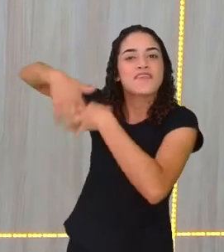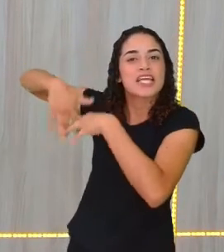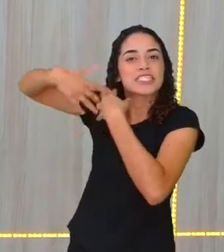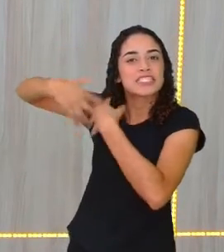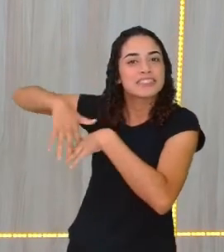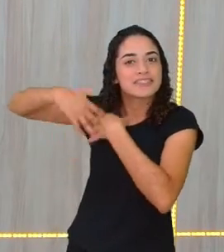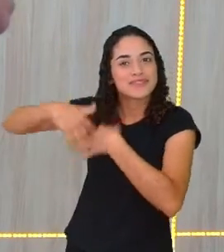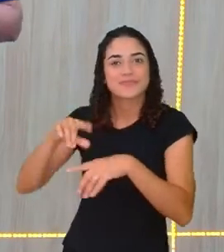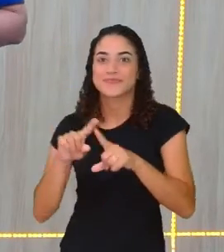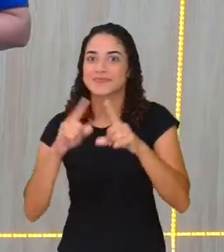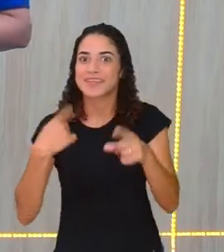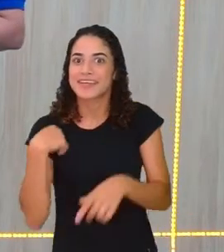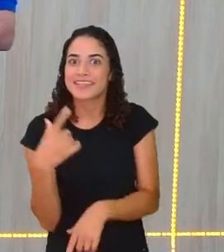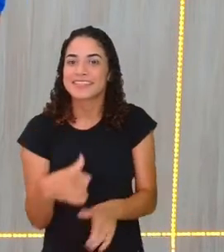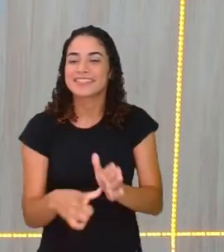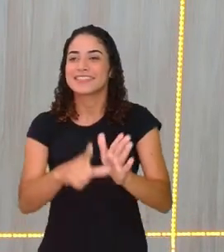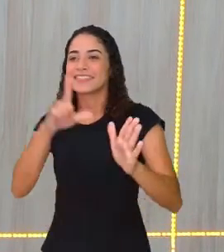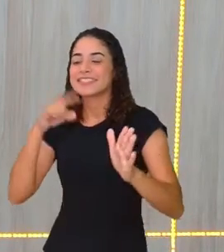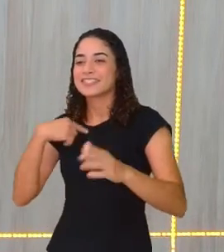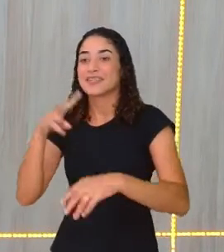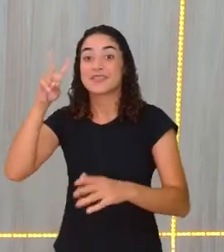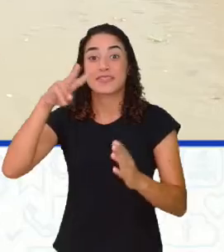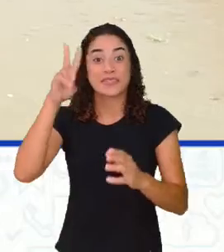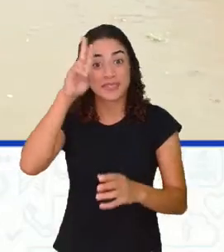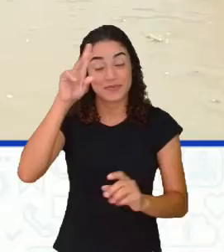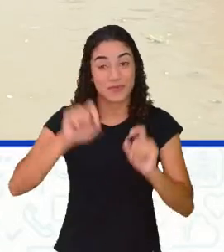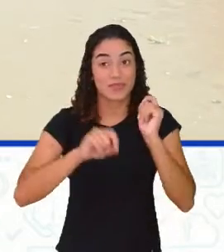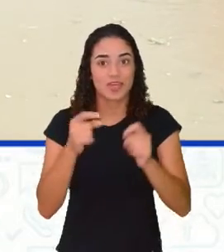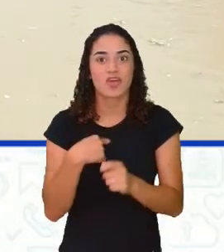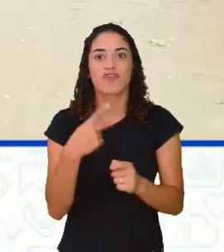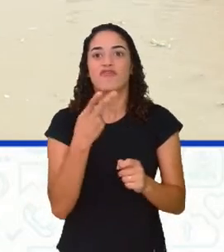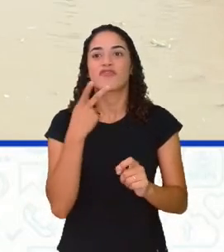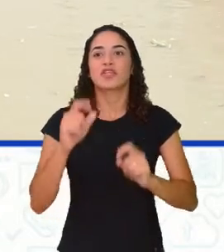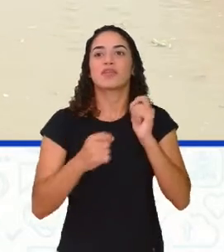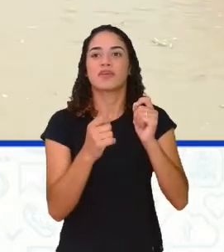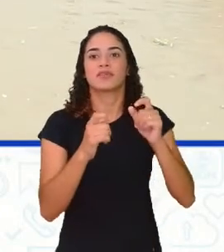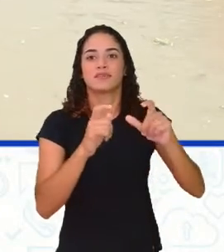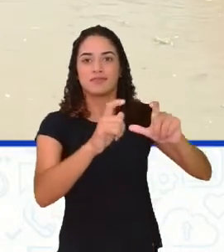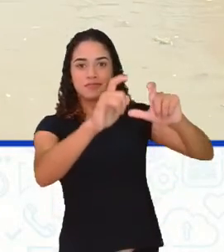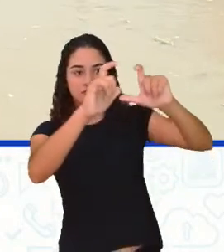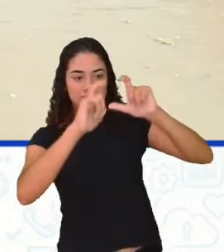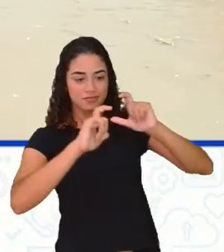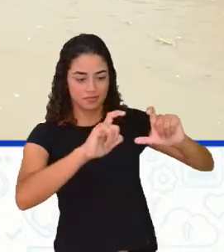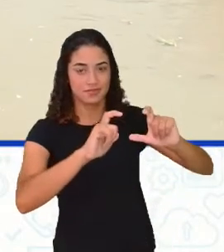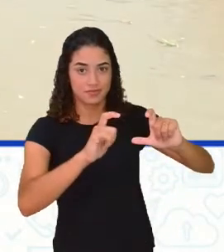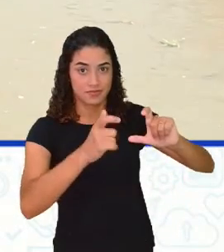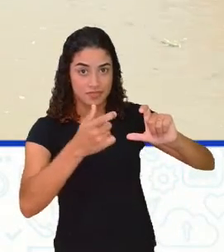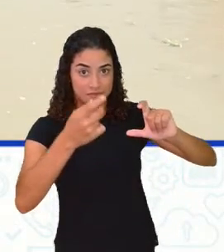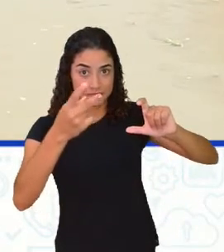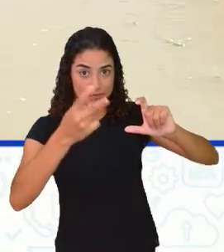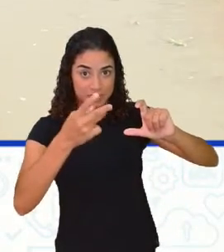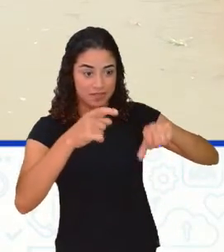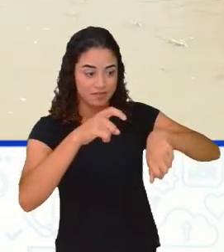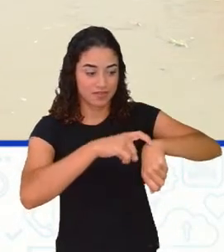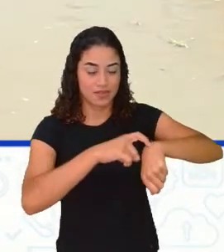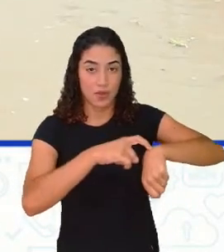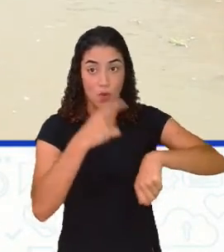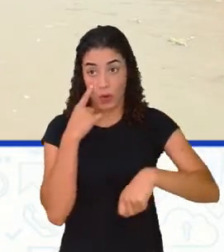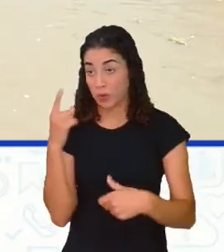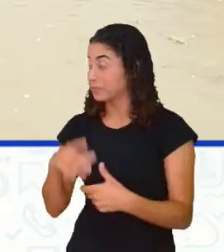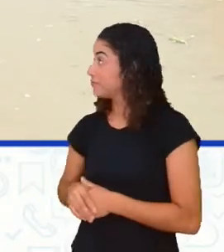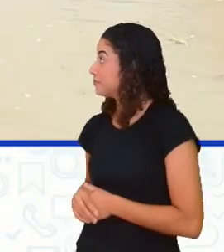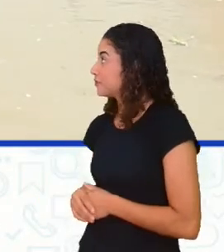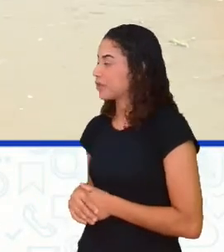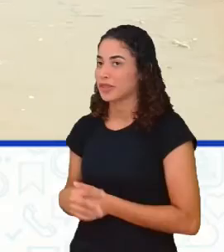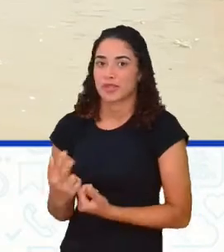antes, eu lembrei que eu não falei no segundo, não é? No segundo momento desse poema aí, eu